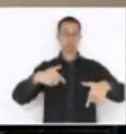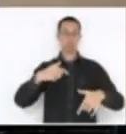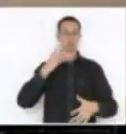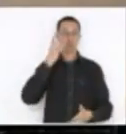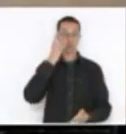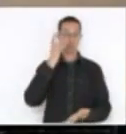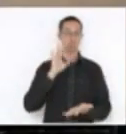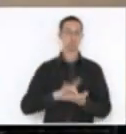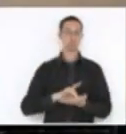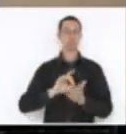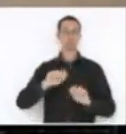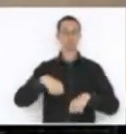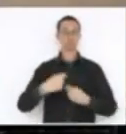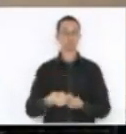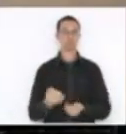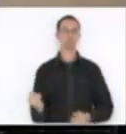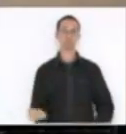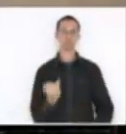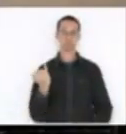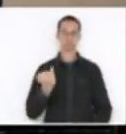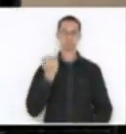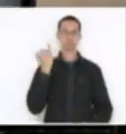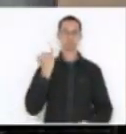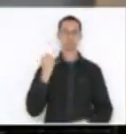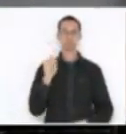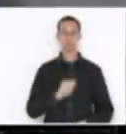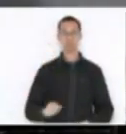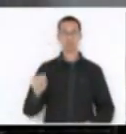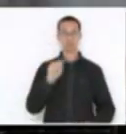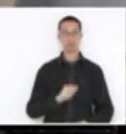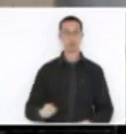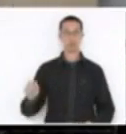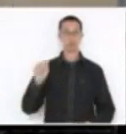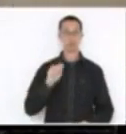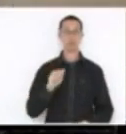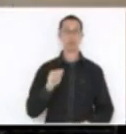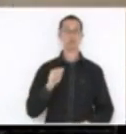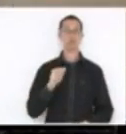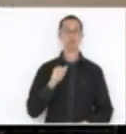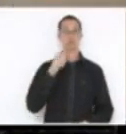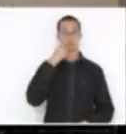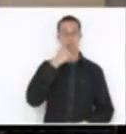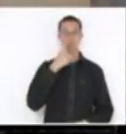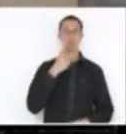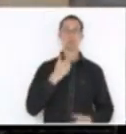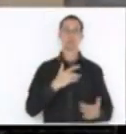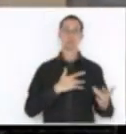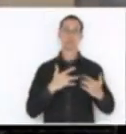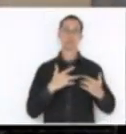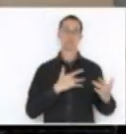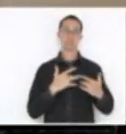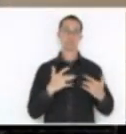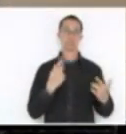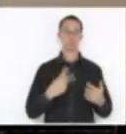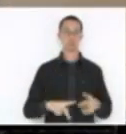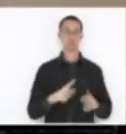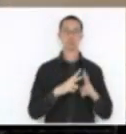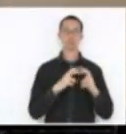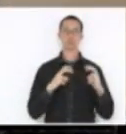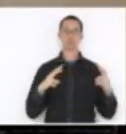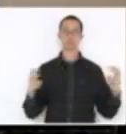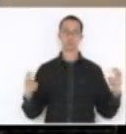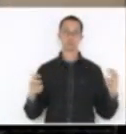da Associação das Damas de Caridade de Florianópolis, referente ao exercício